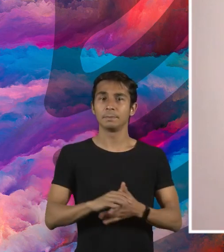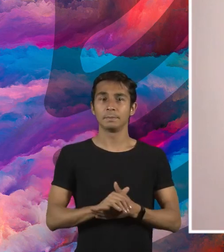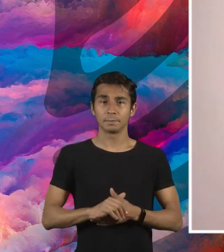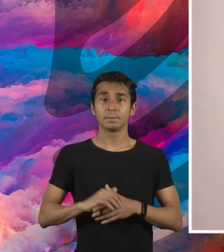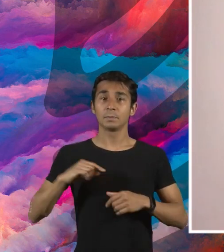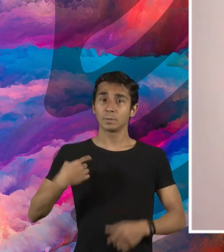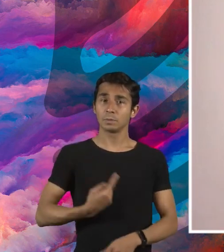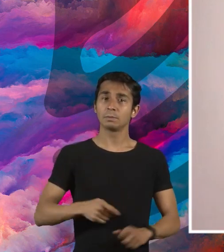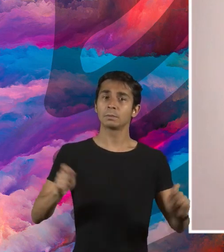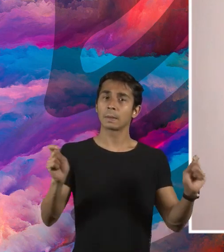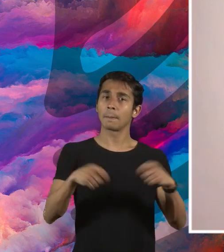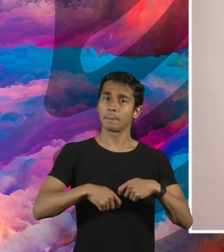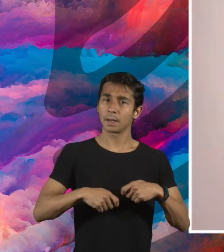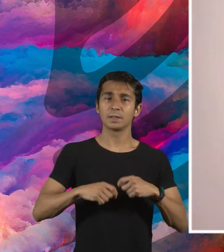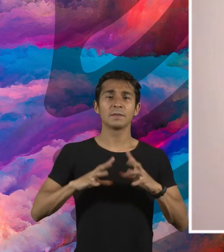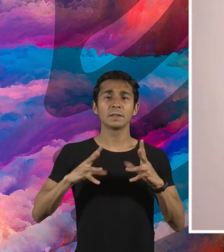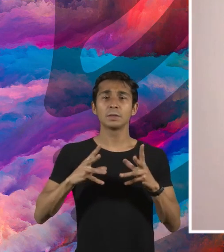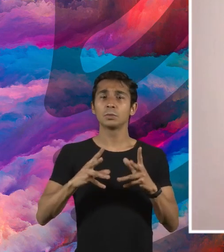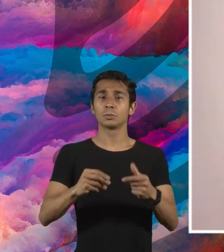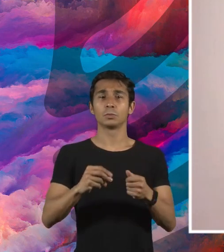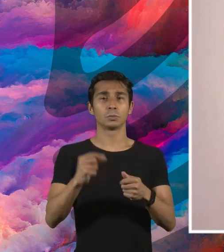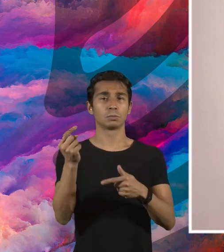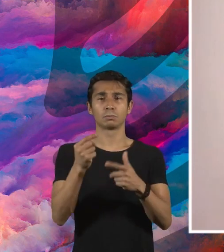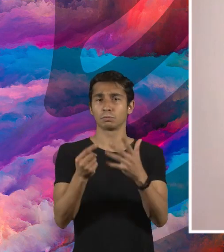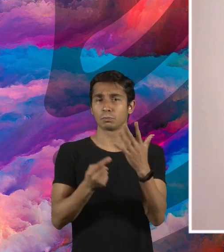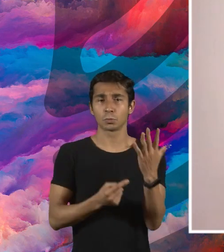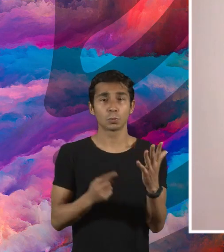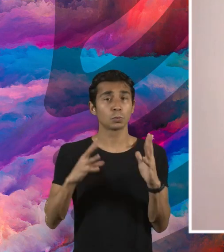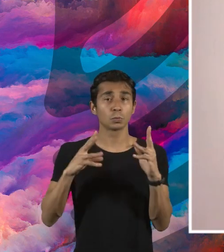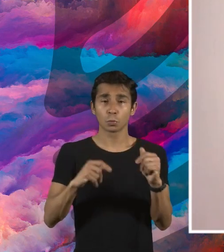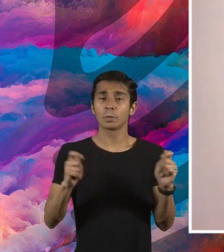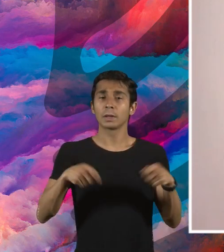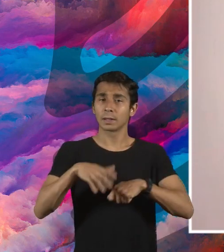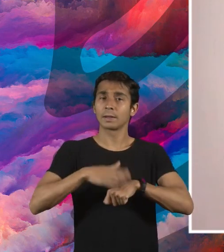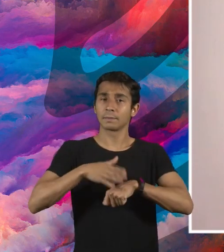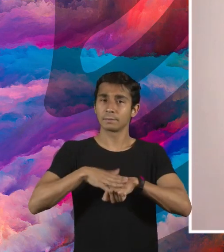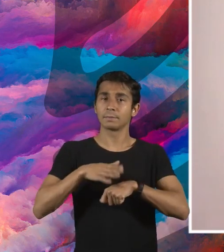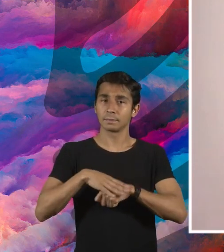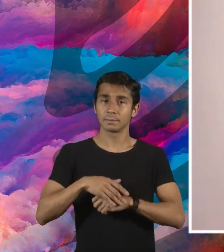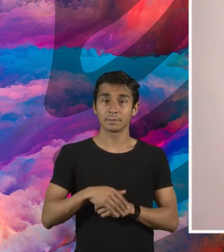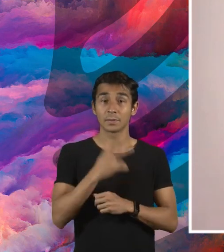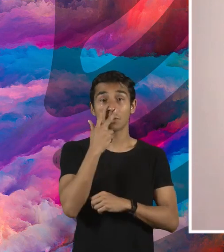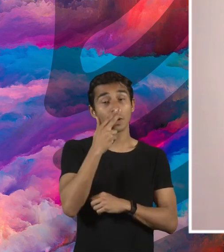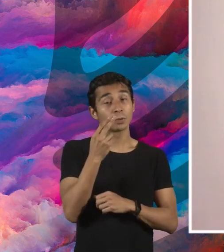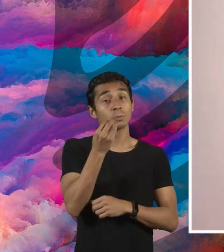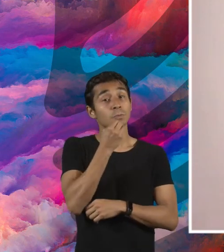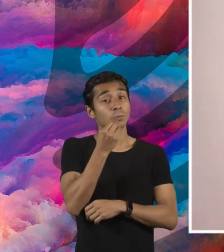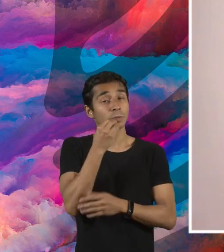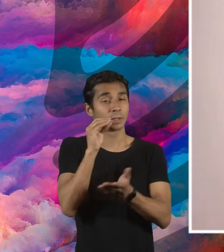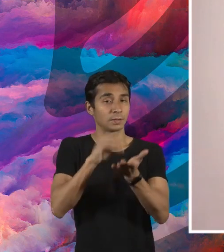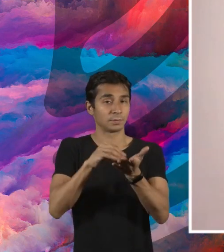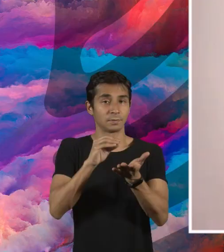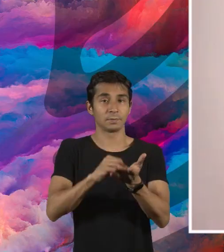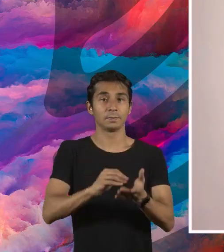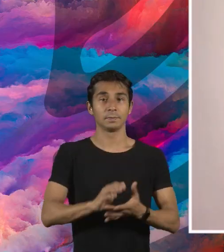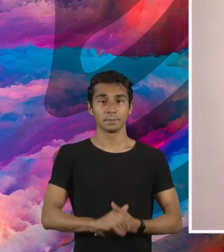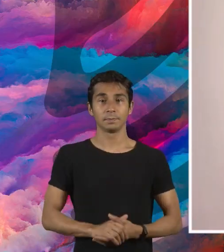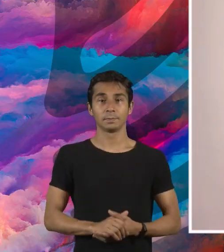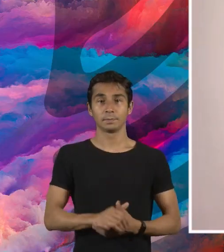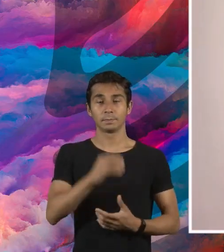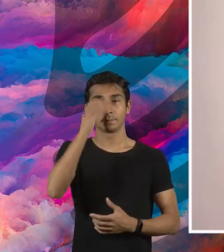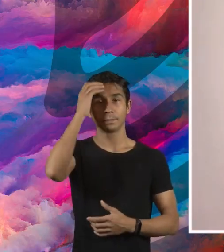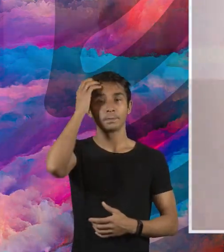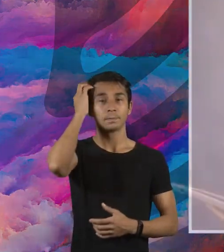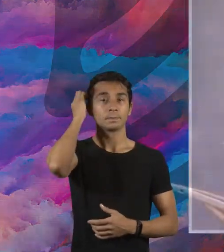capacidade de tudo, gente tem capacidade de tudo, de fazer tudo, né? Então, eu acho que é isso, acho que falta oportunidade. Muito bom, querida.